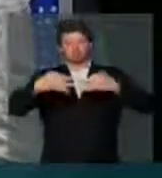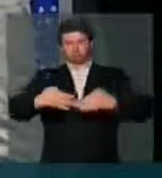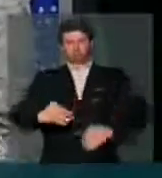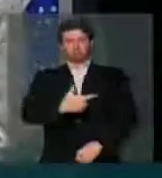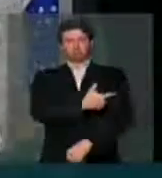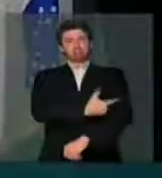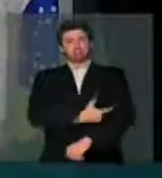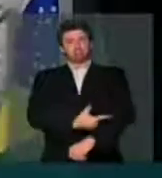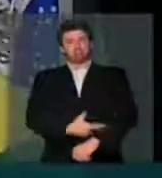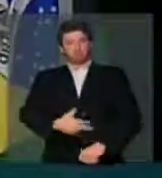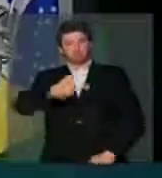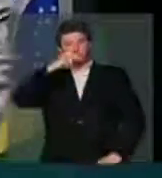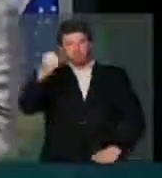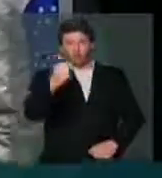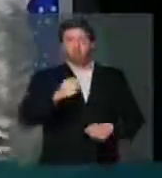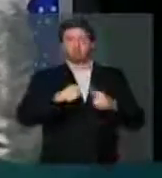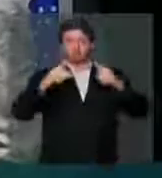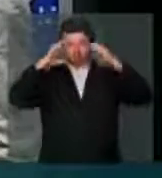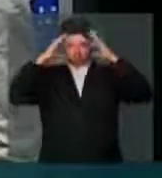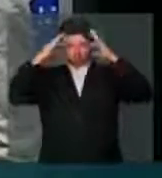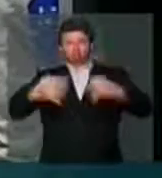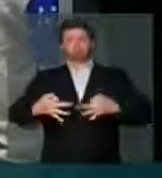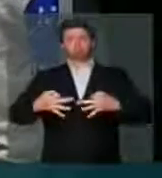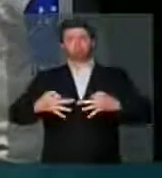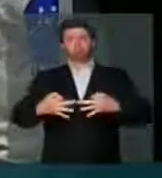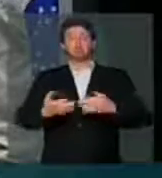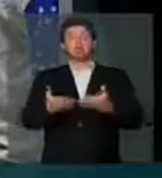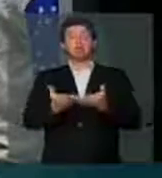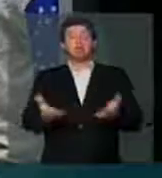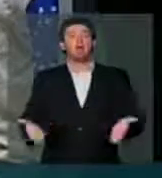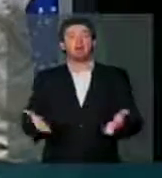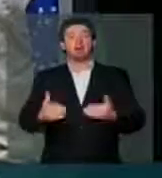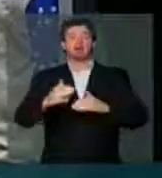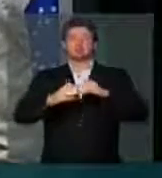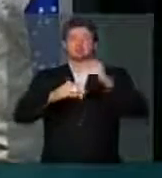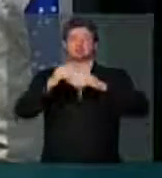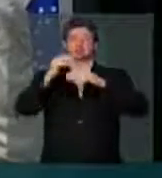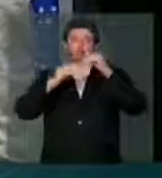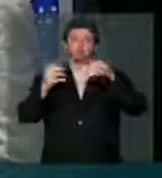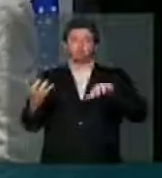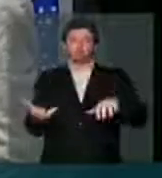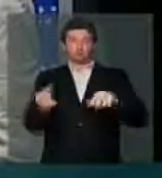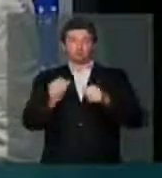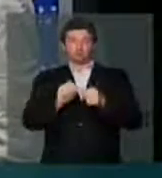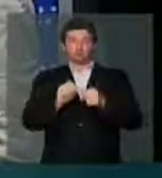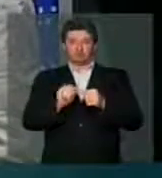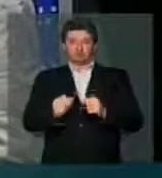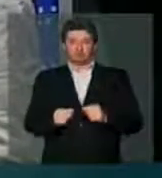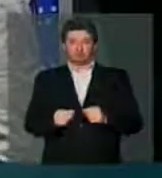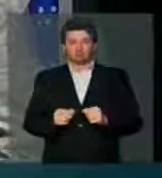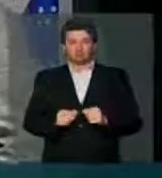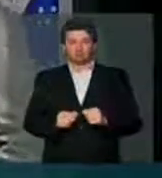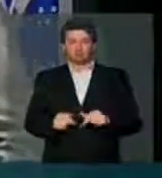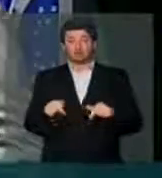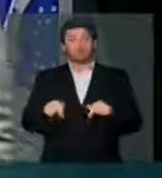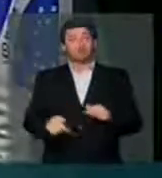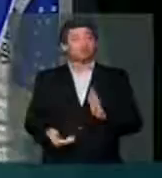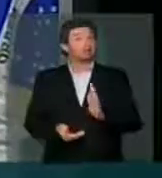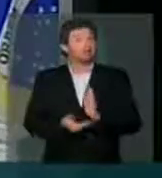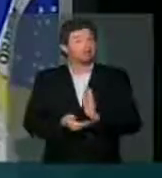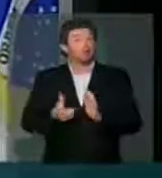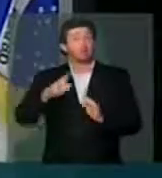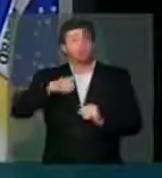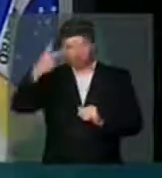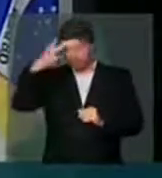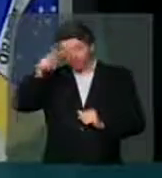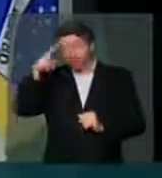forte mas sóbrio é assim que se constrói um parlamento esta casa tem